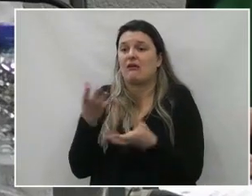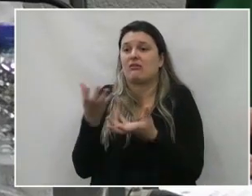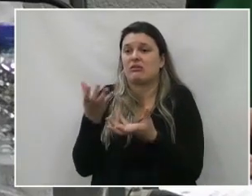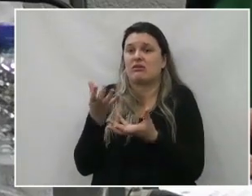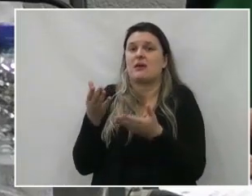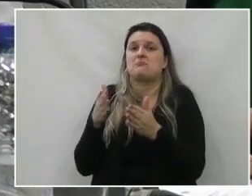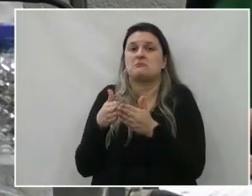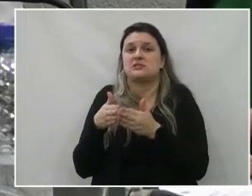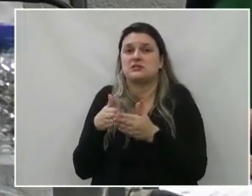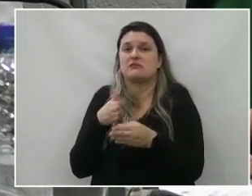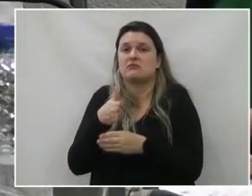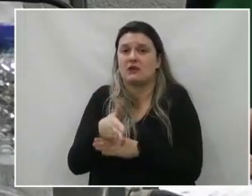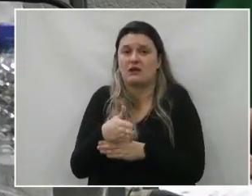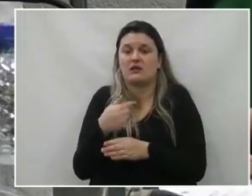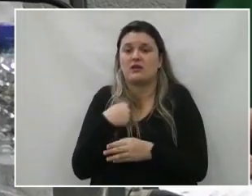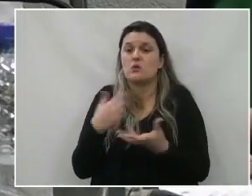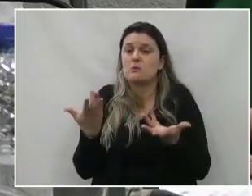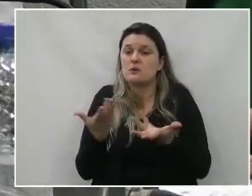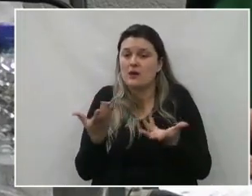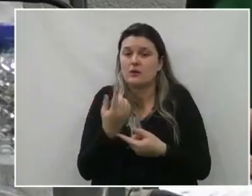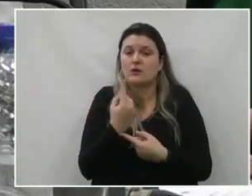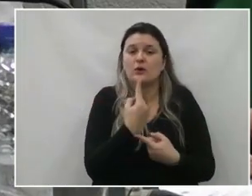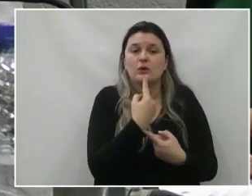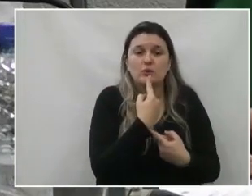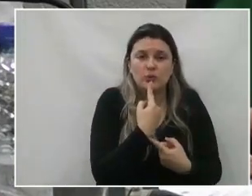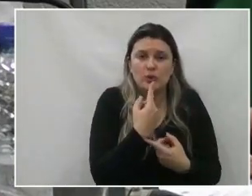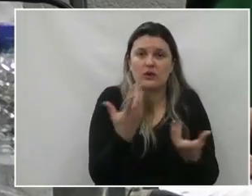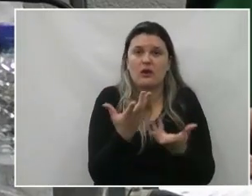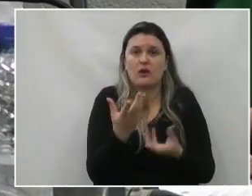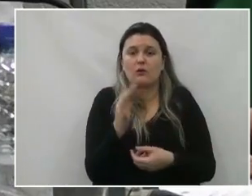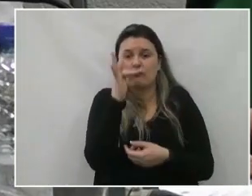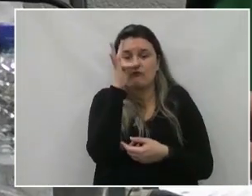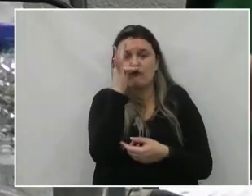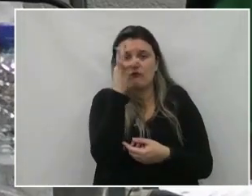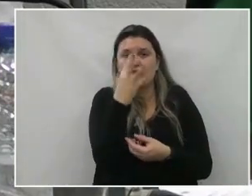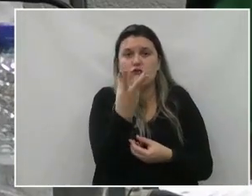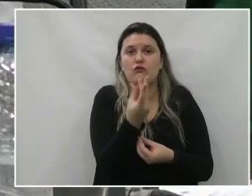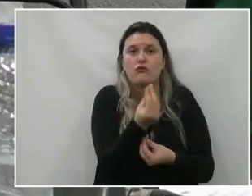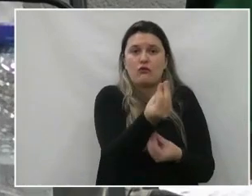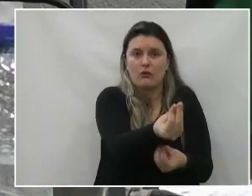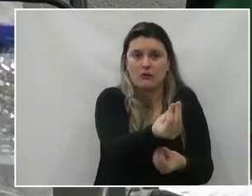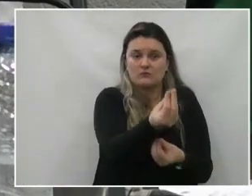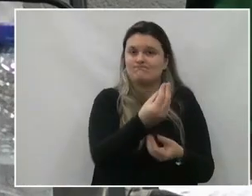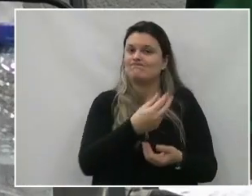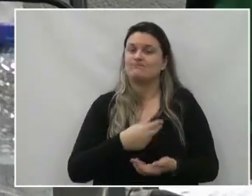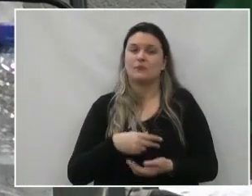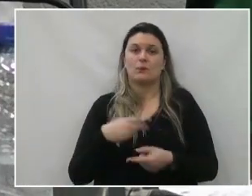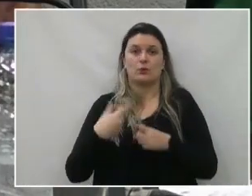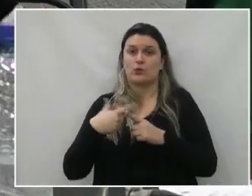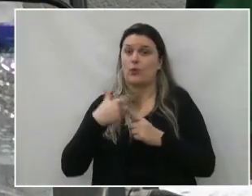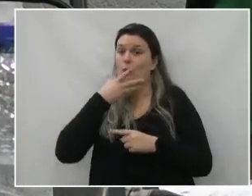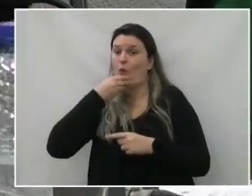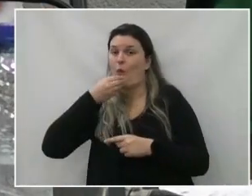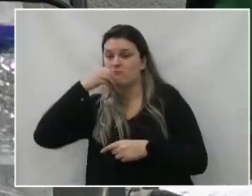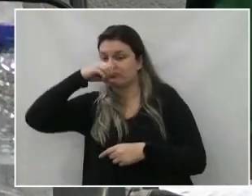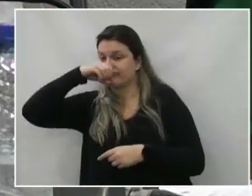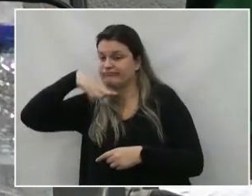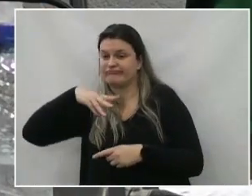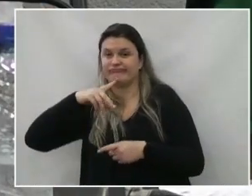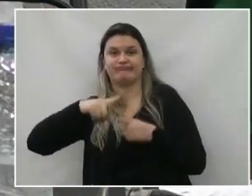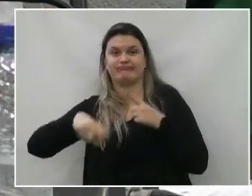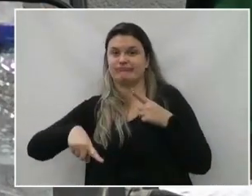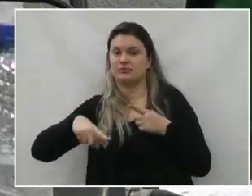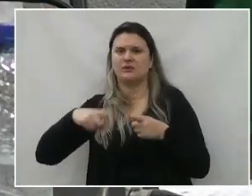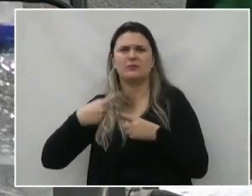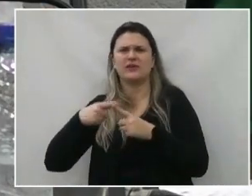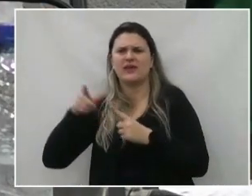senhor presidente, para poder levar uma vela, para poder acender a vela ou poder levar lá uma flor lá. Por que